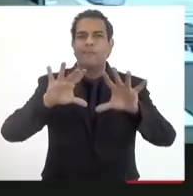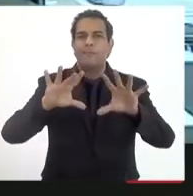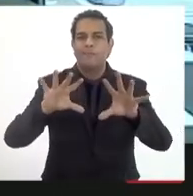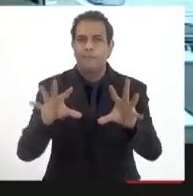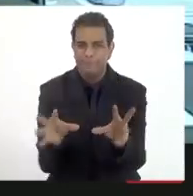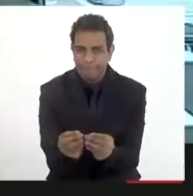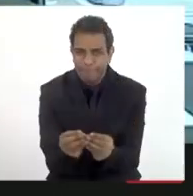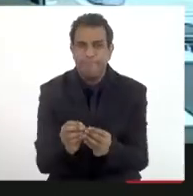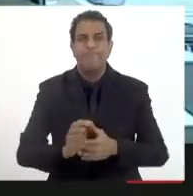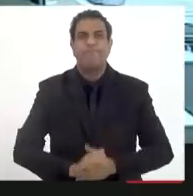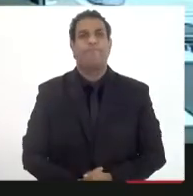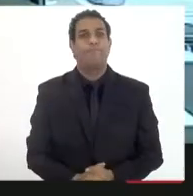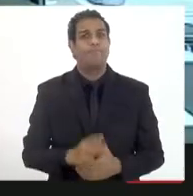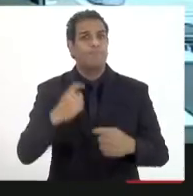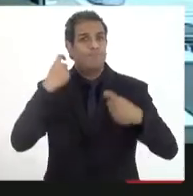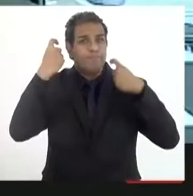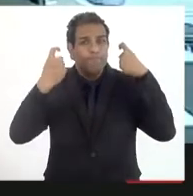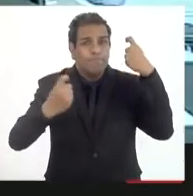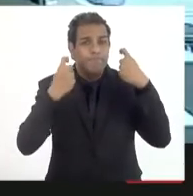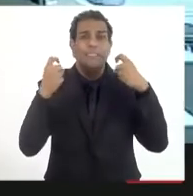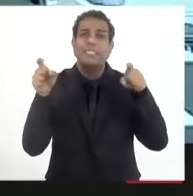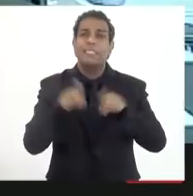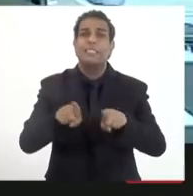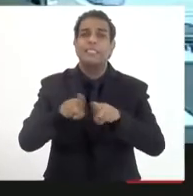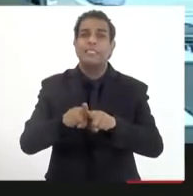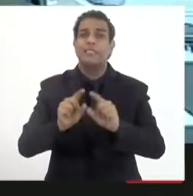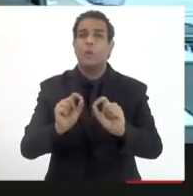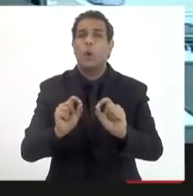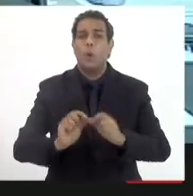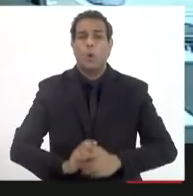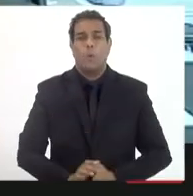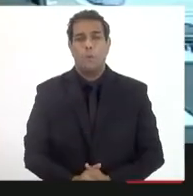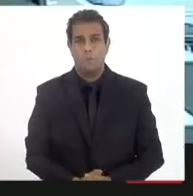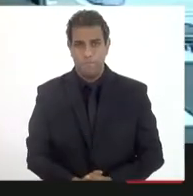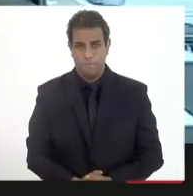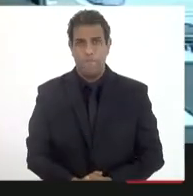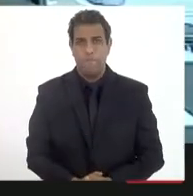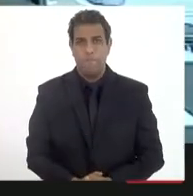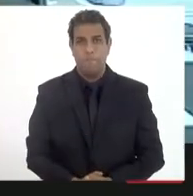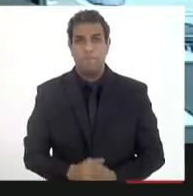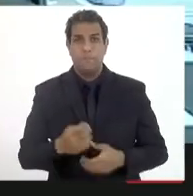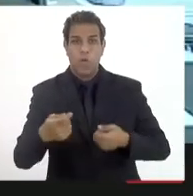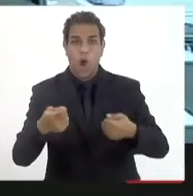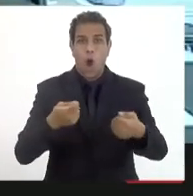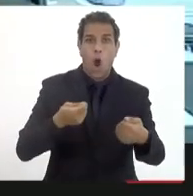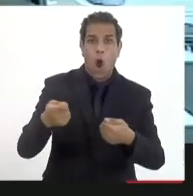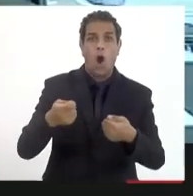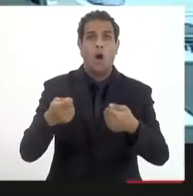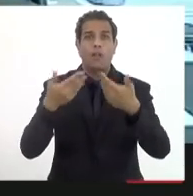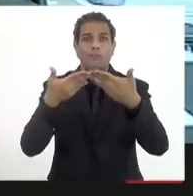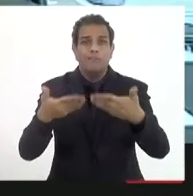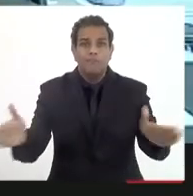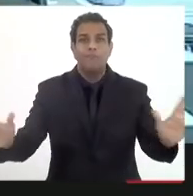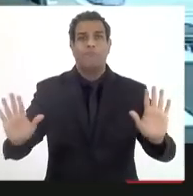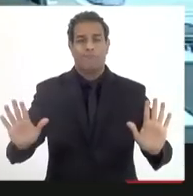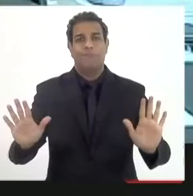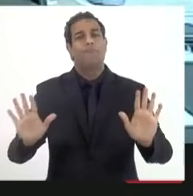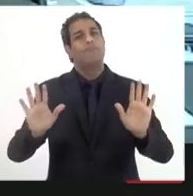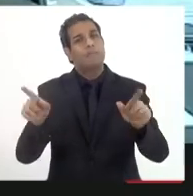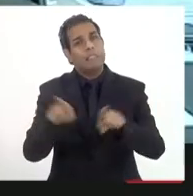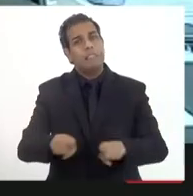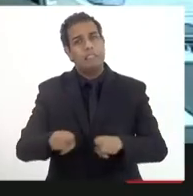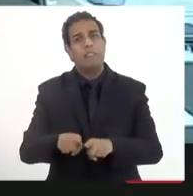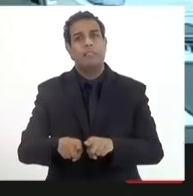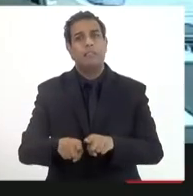isso e me preocupa também a parte relacionada com o controle e a transparência. Então, talvez